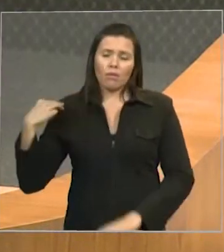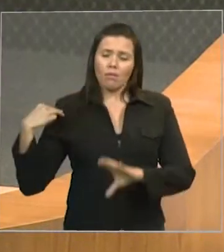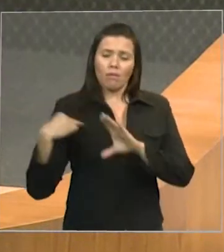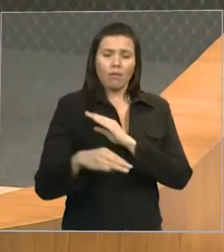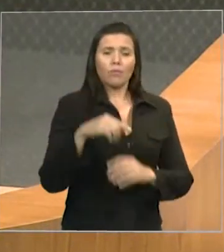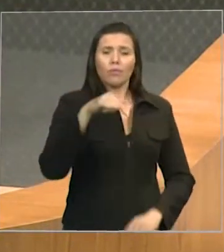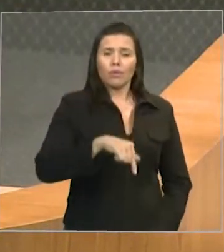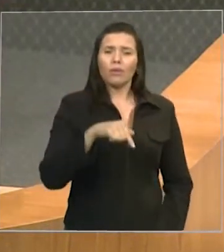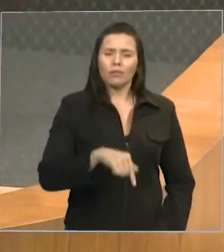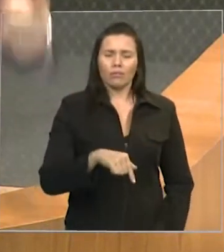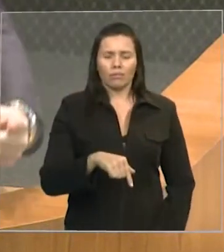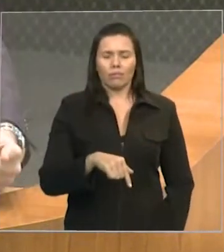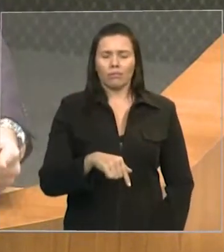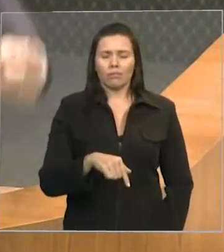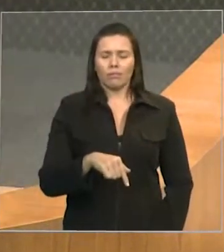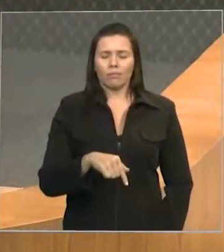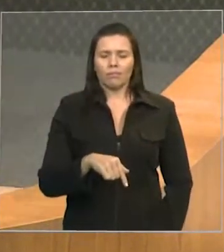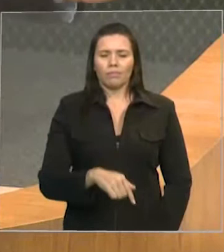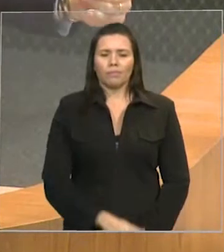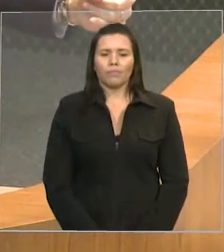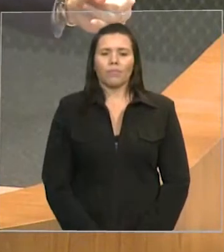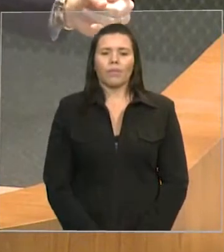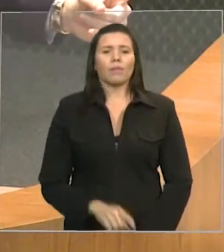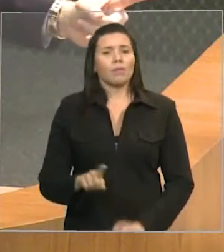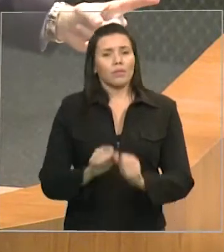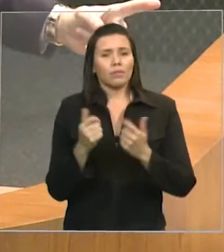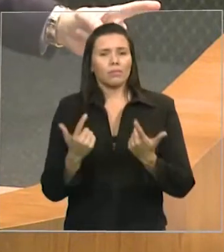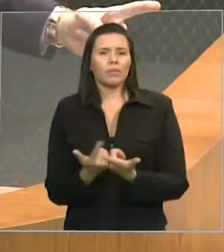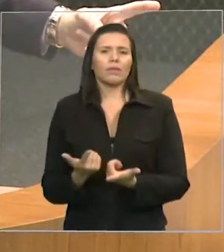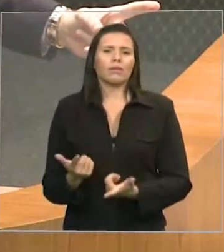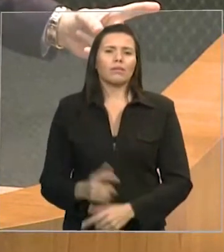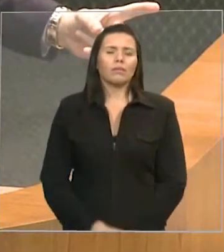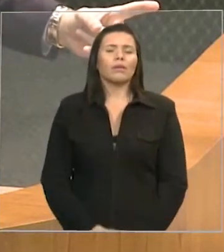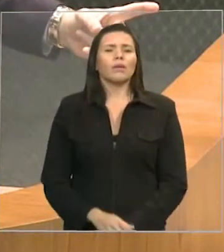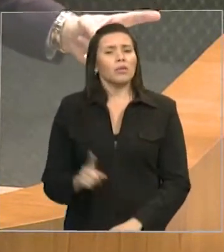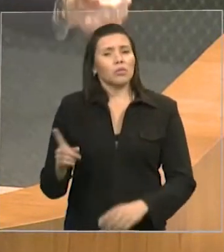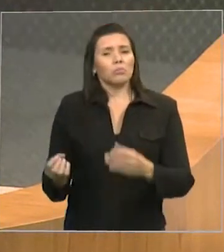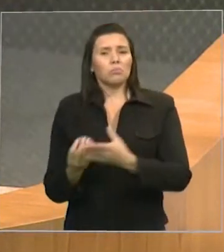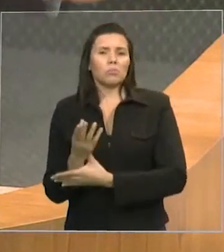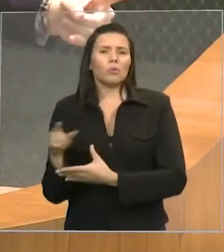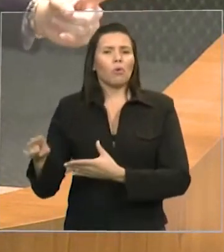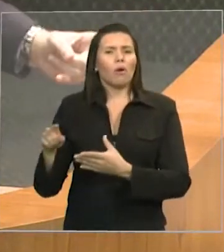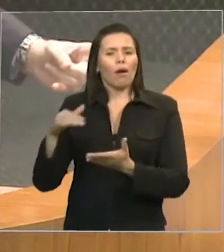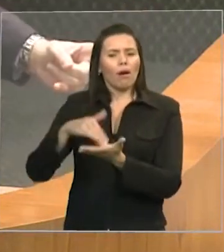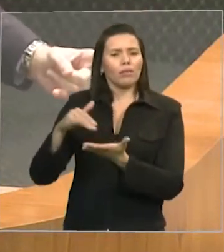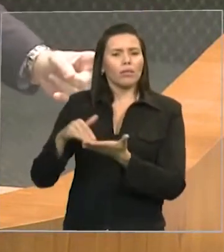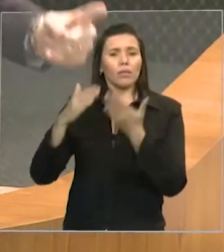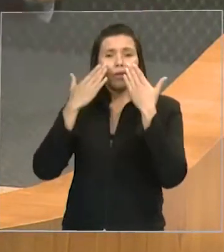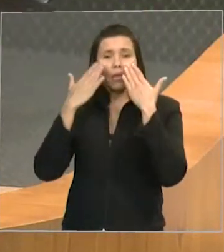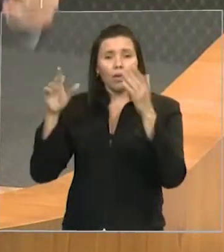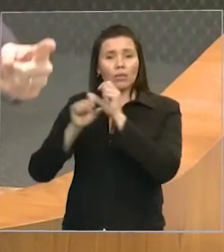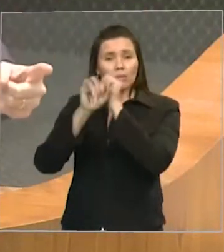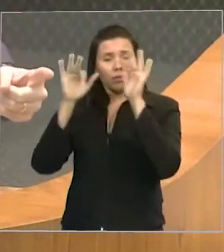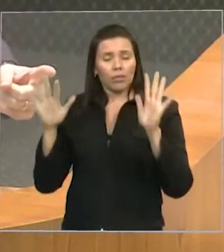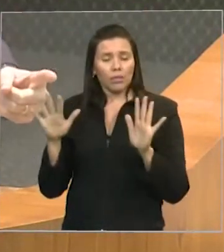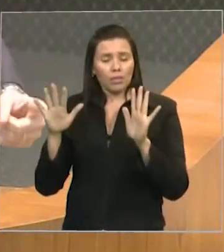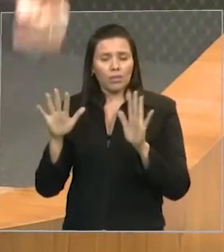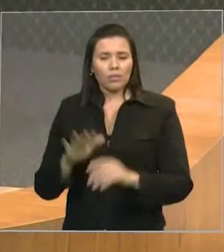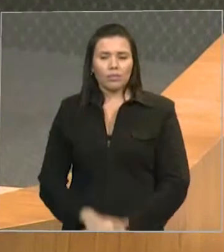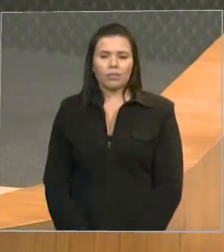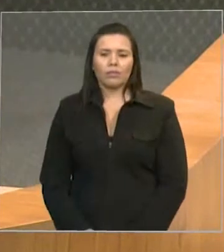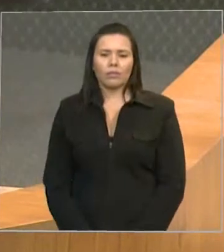em artigos, em entrevistas, que esse é um governo transparente. Então, eu quero aqui que esta casa